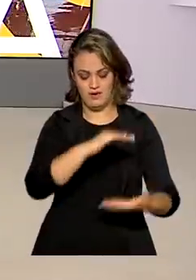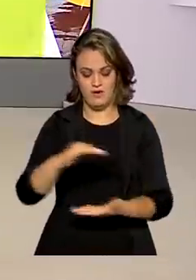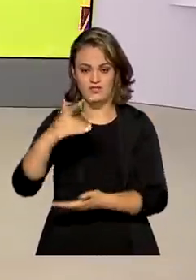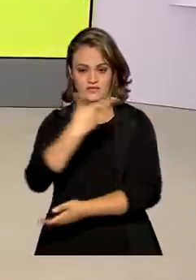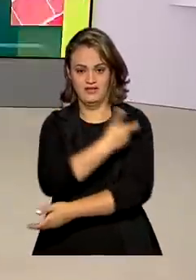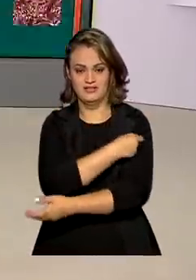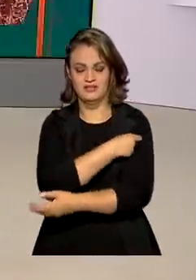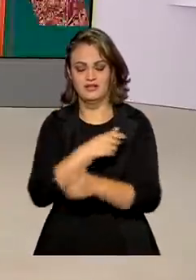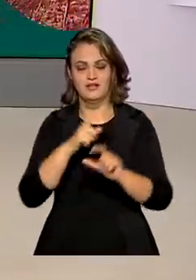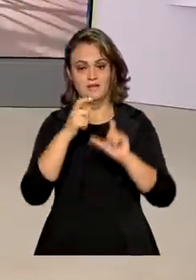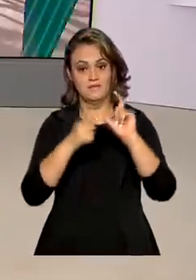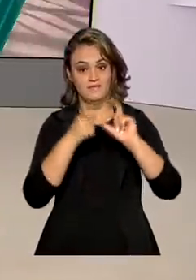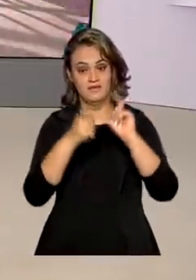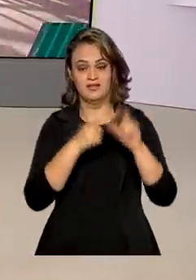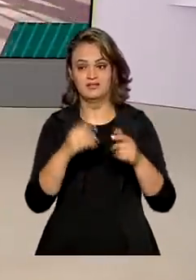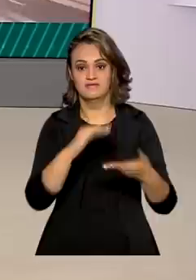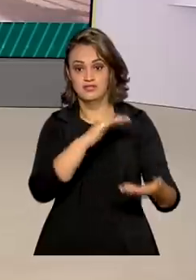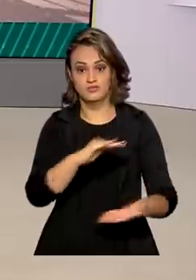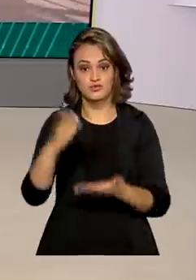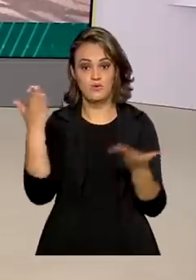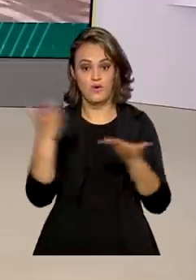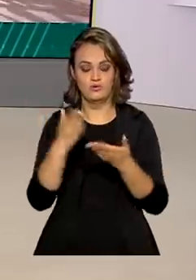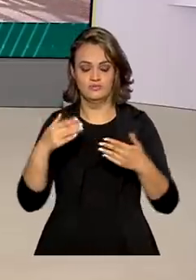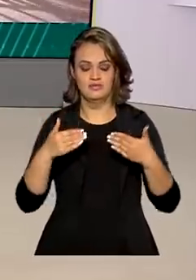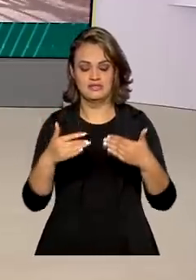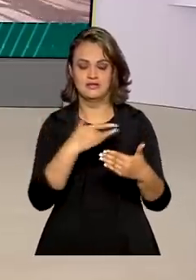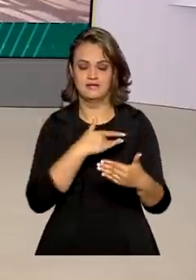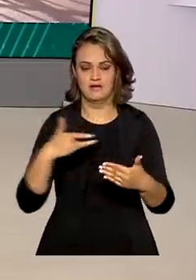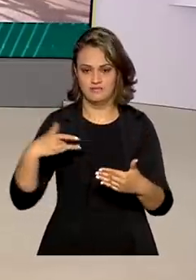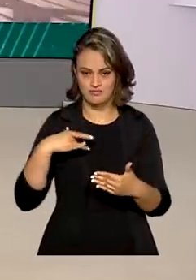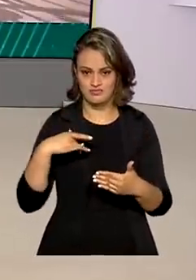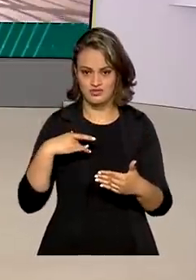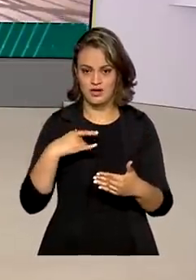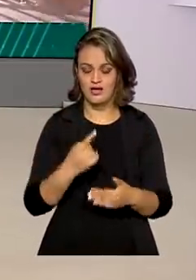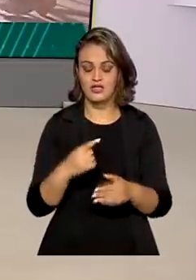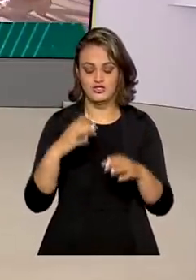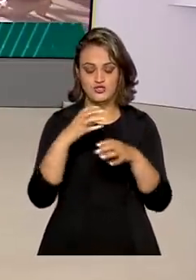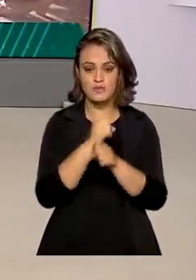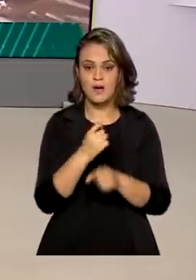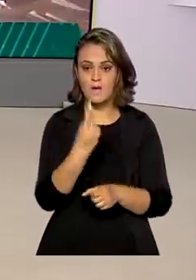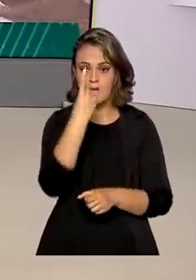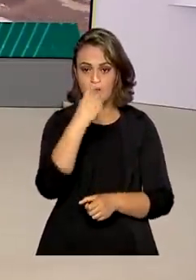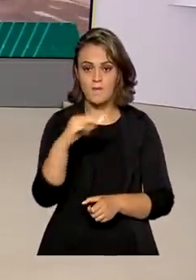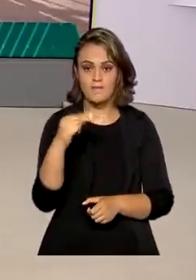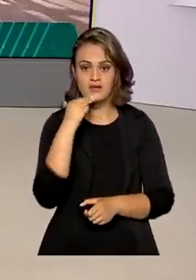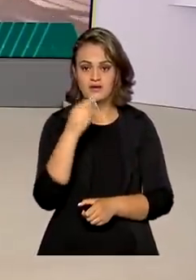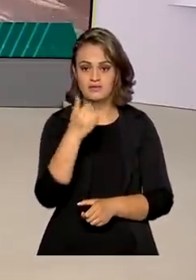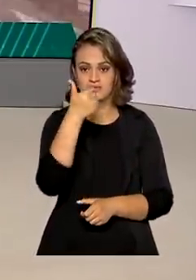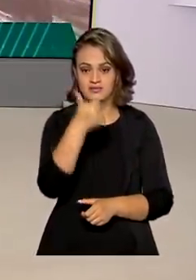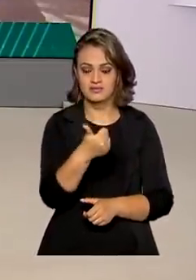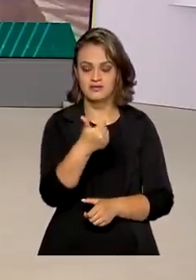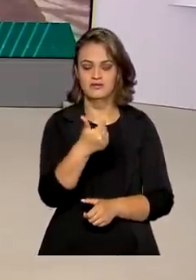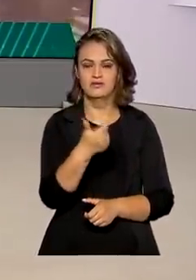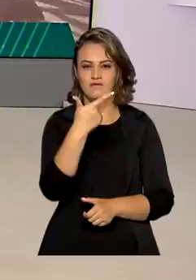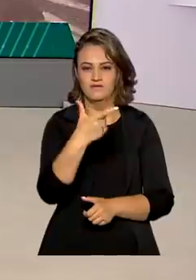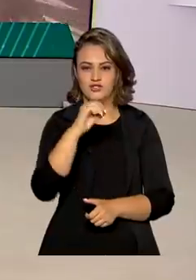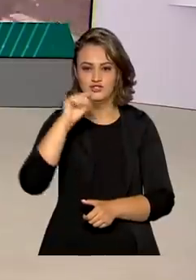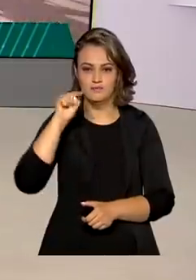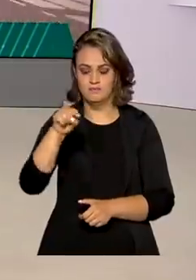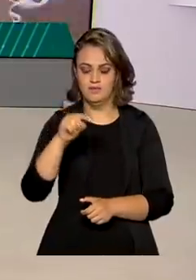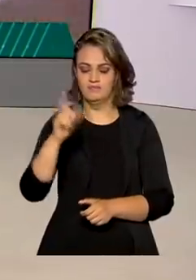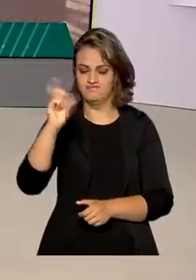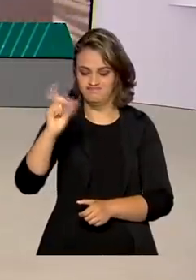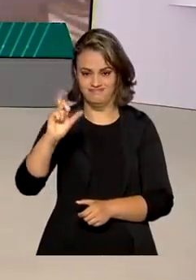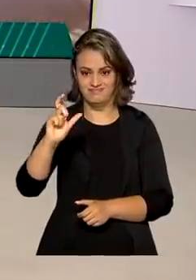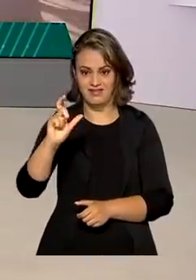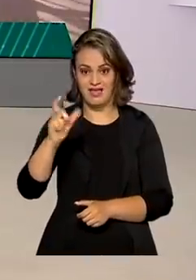vacinas da Pfizer começa a ser distribuído hoje pelo Ministério da Saúde com 1 milhão 120 mil doses do imunizante. E